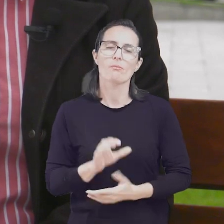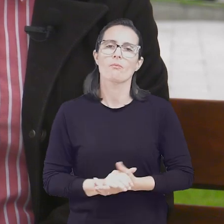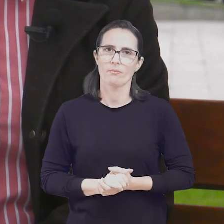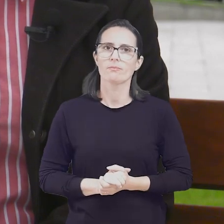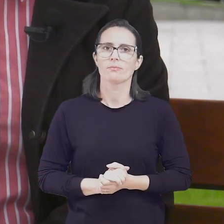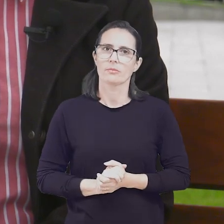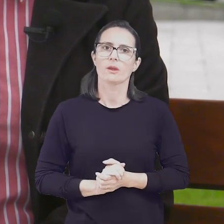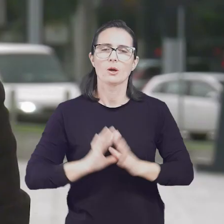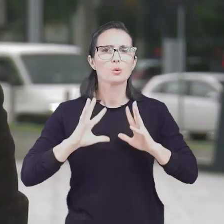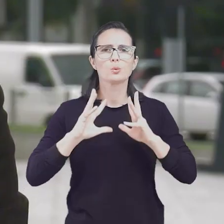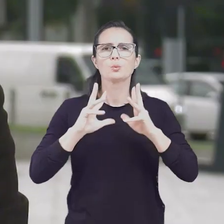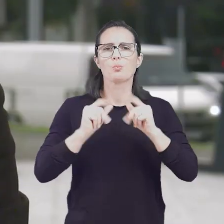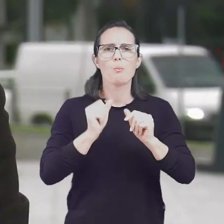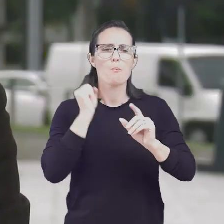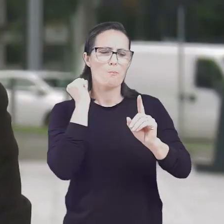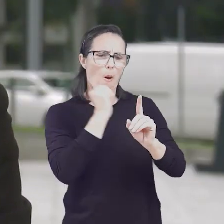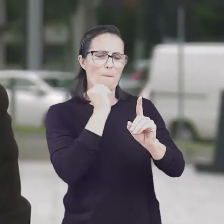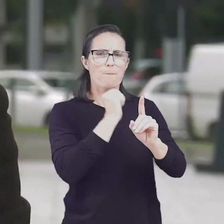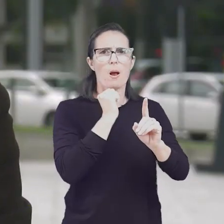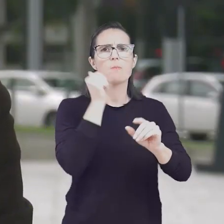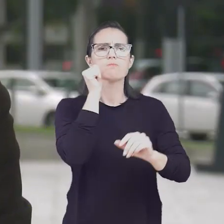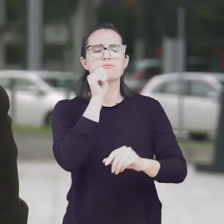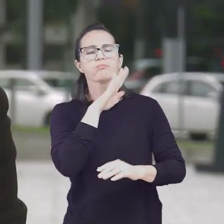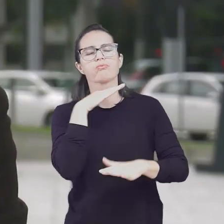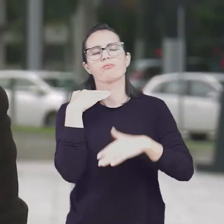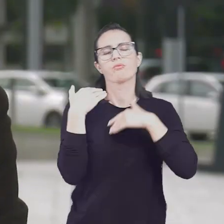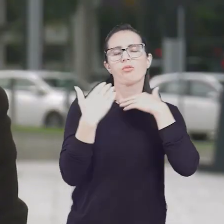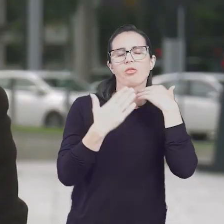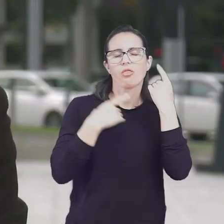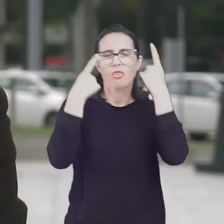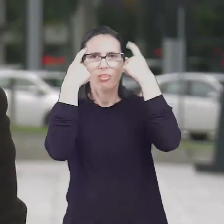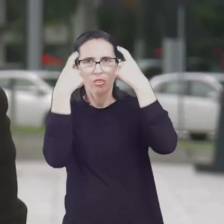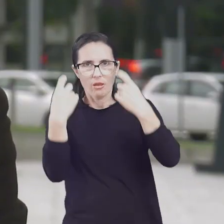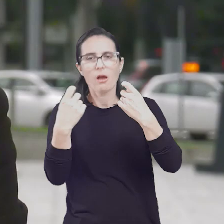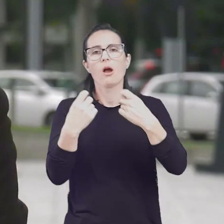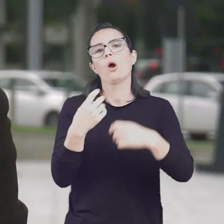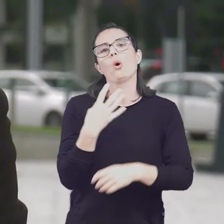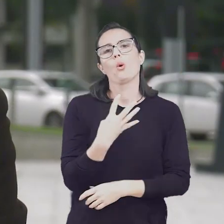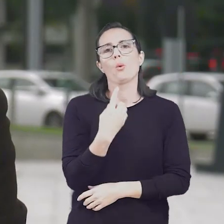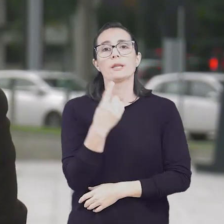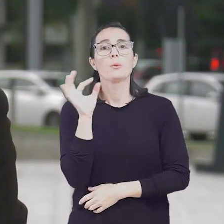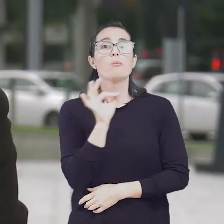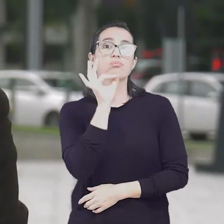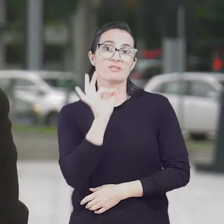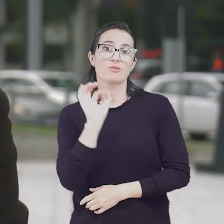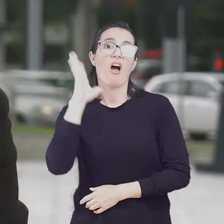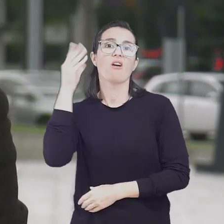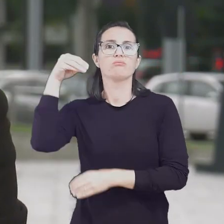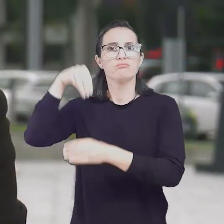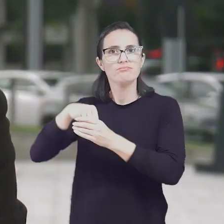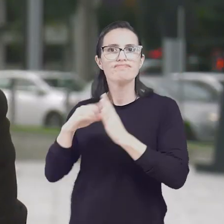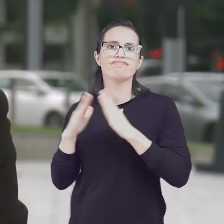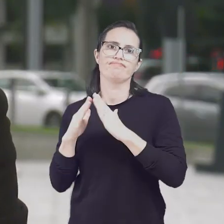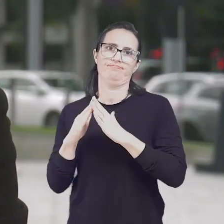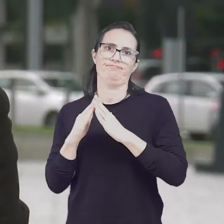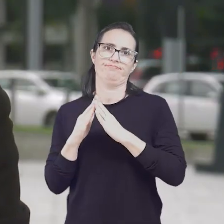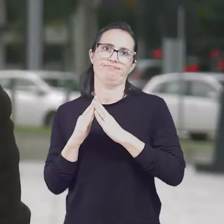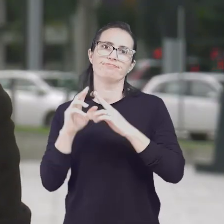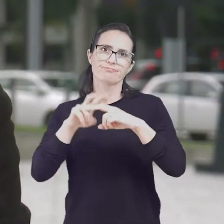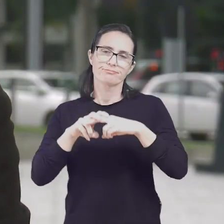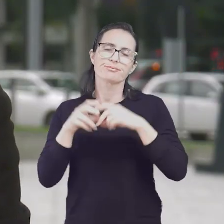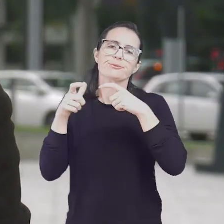69%. Considerando todas as mortes violentas de mulheres, mais de 41% ocorre em casa,